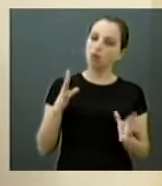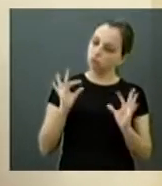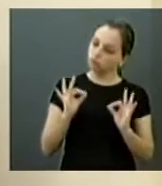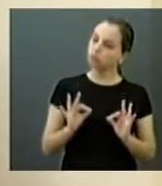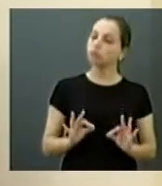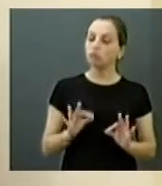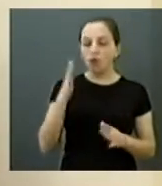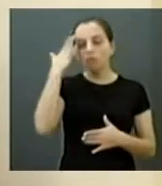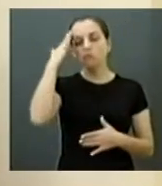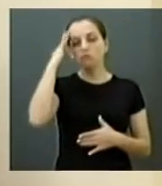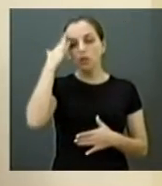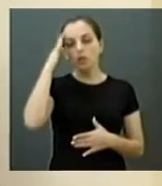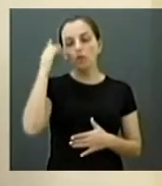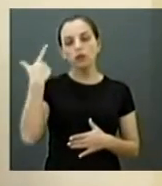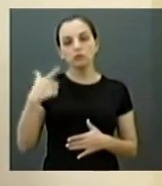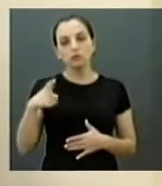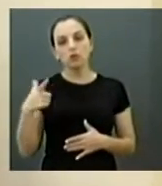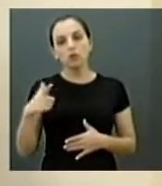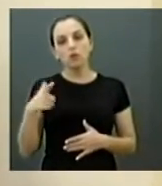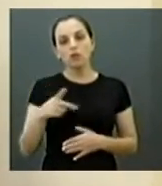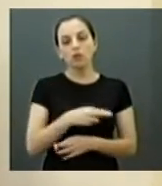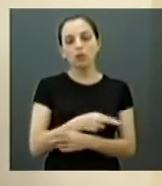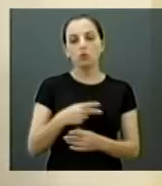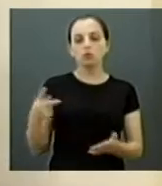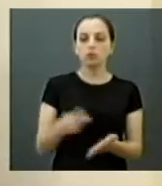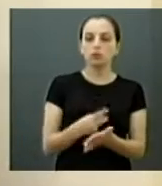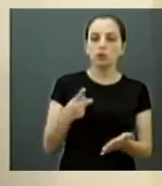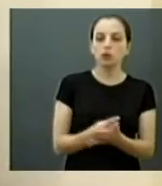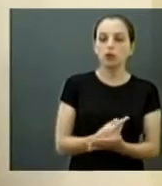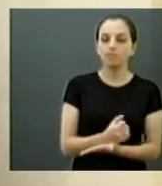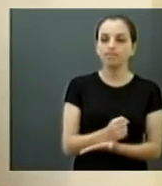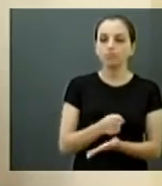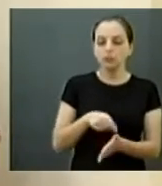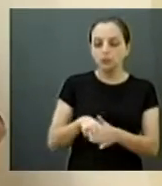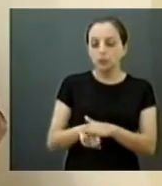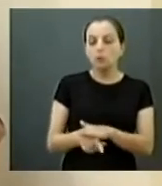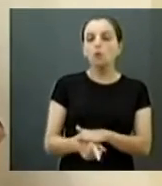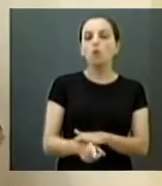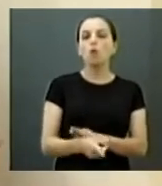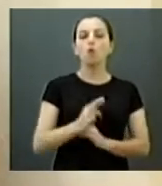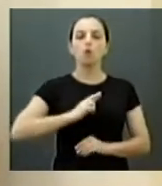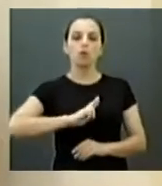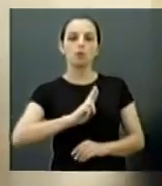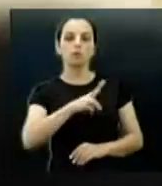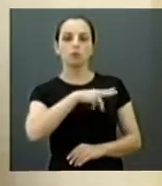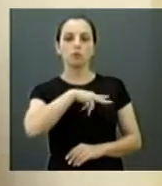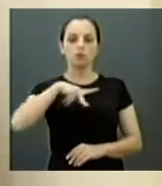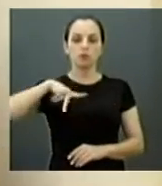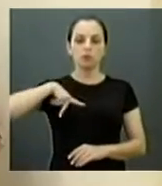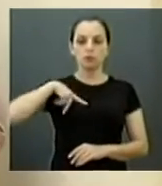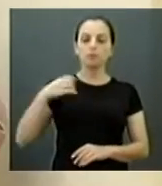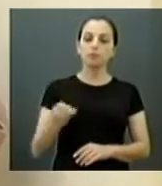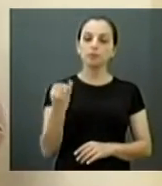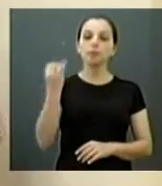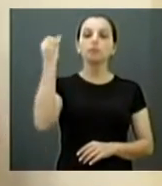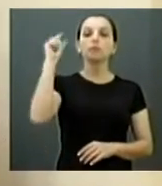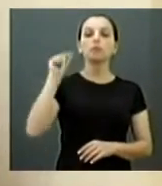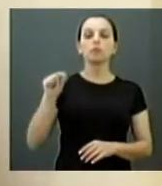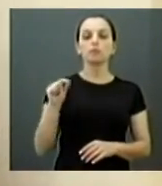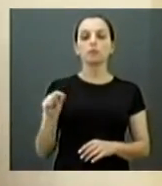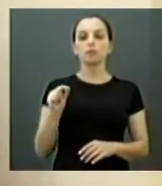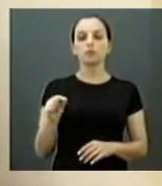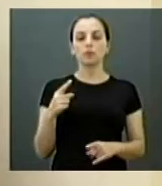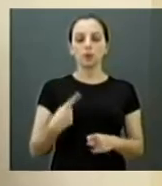entendemos que não houve nenhuma ilegalidade para poder fundamentar representação no Ministério Público. E acho importante isso